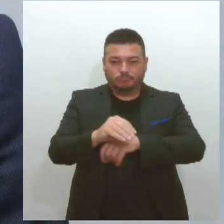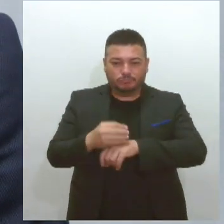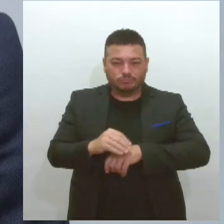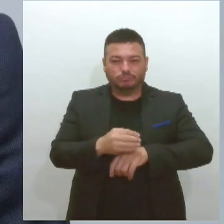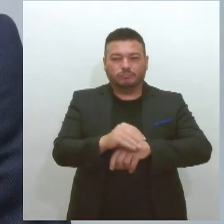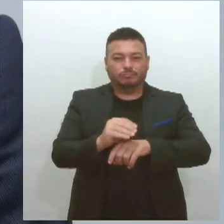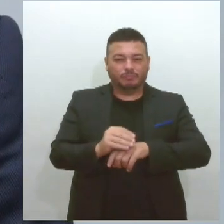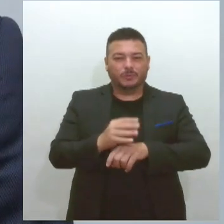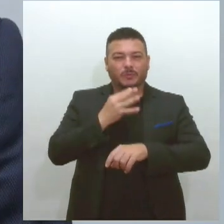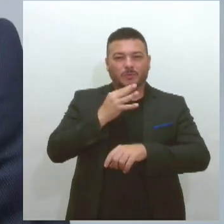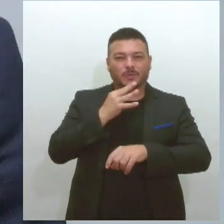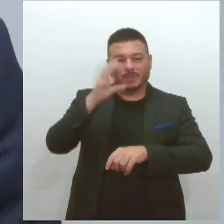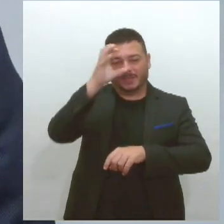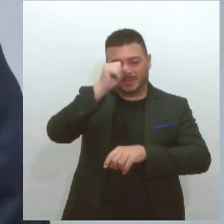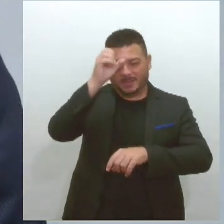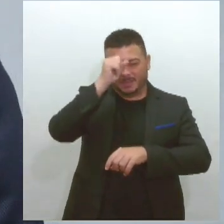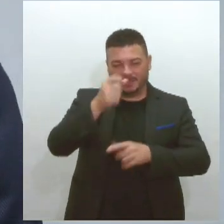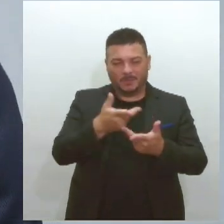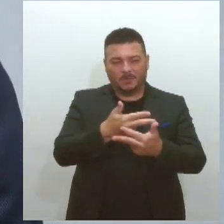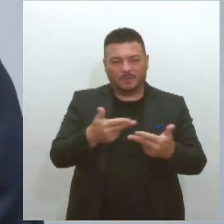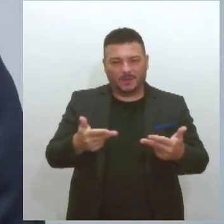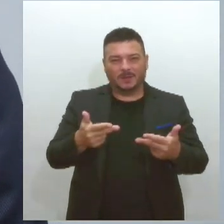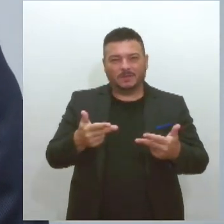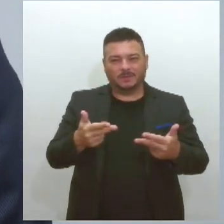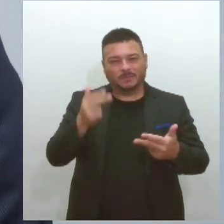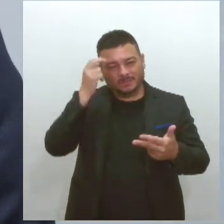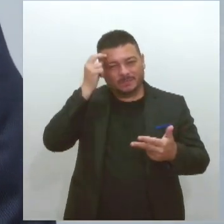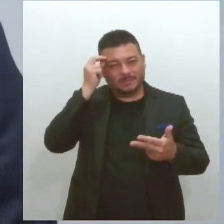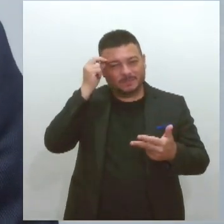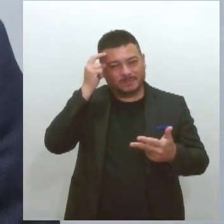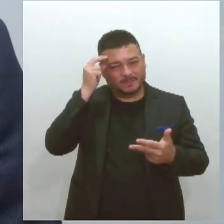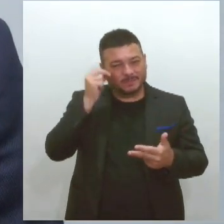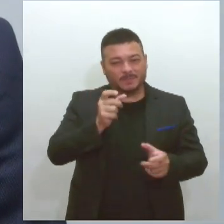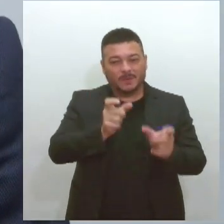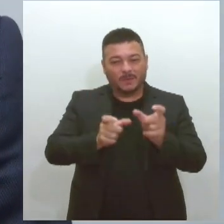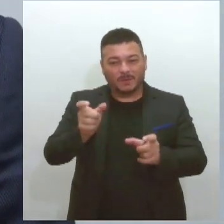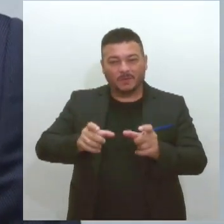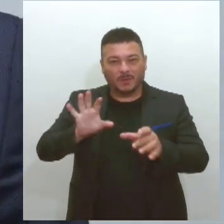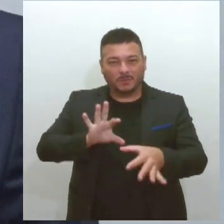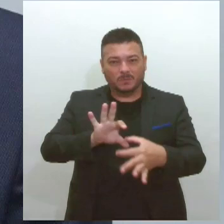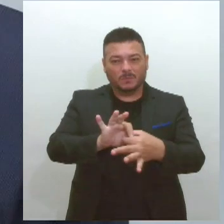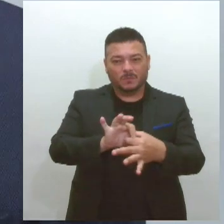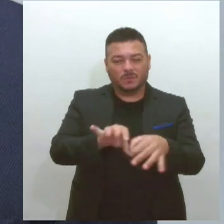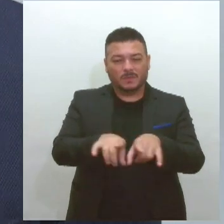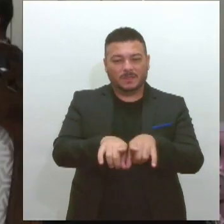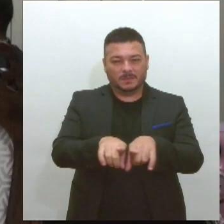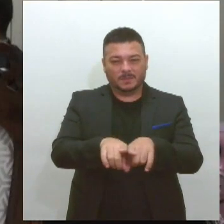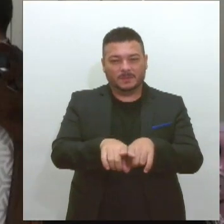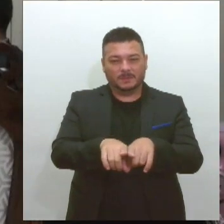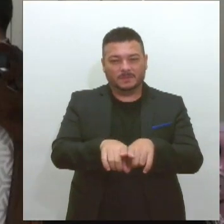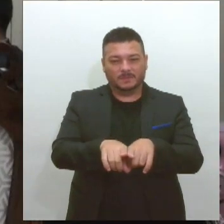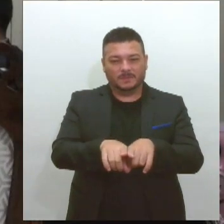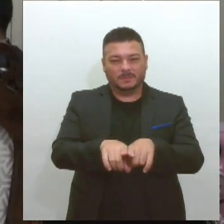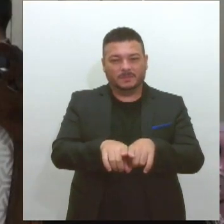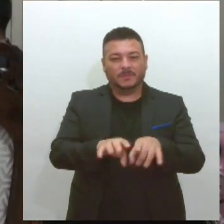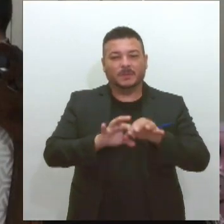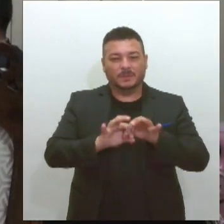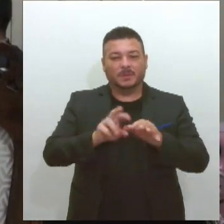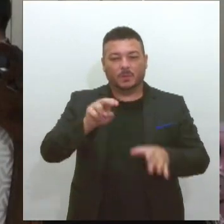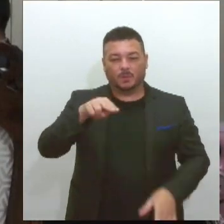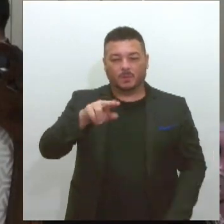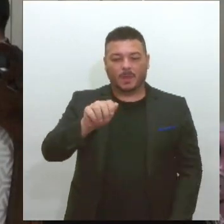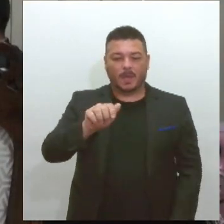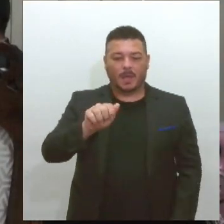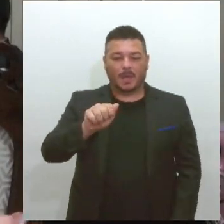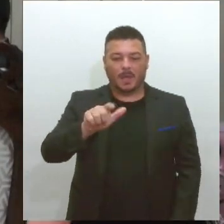aprendizado com os demais parlamentares, que são filiados e associados também em parceria com a Unale. A partir do conhecimento,